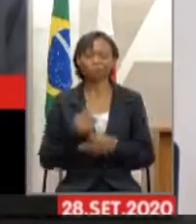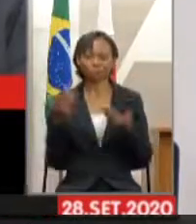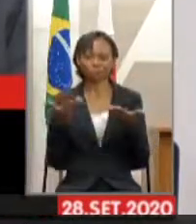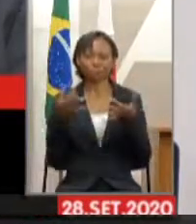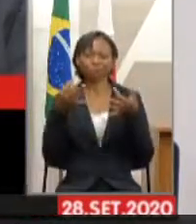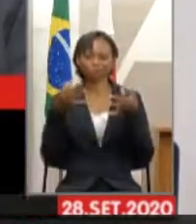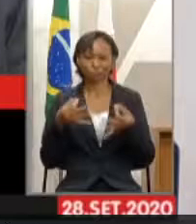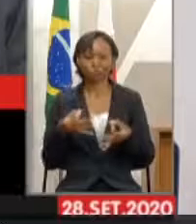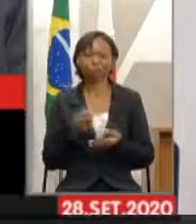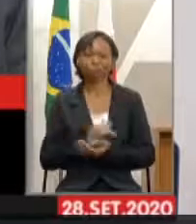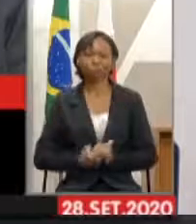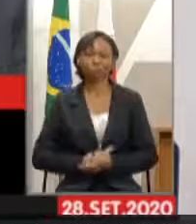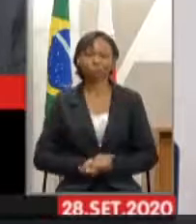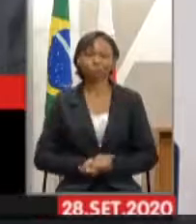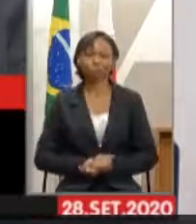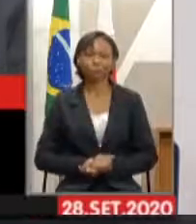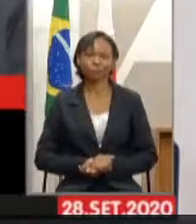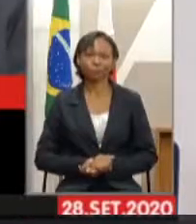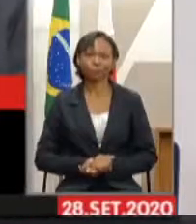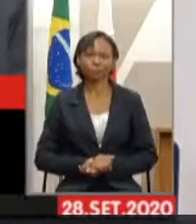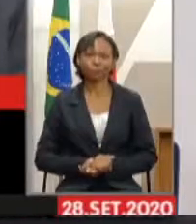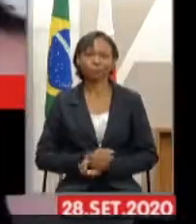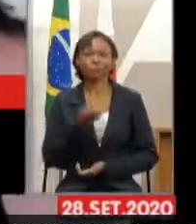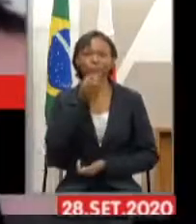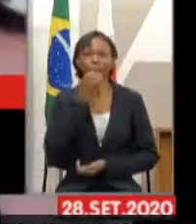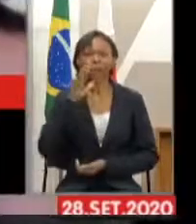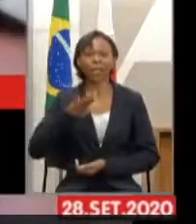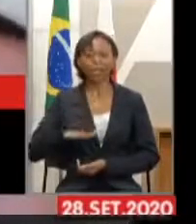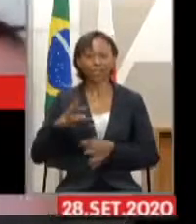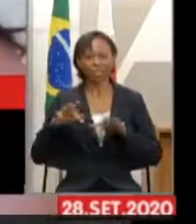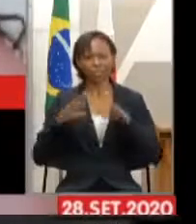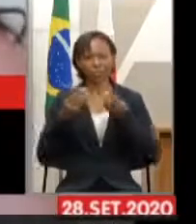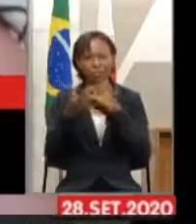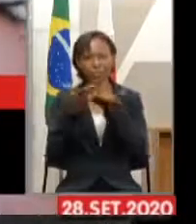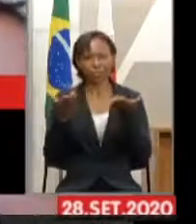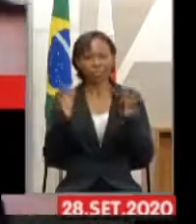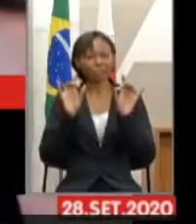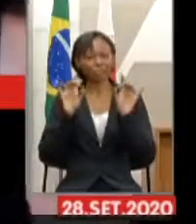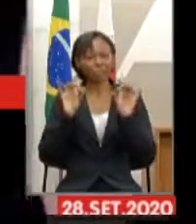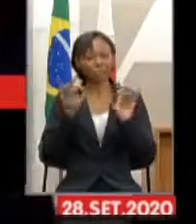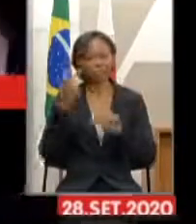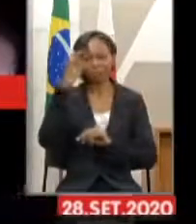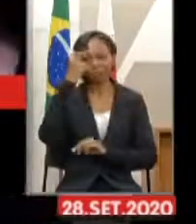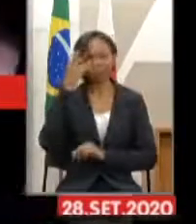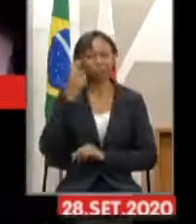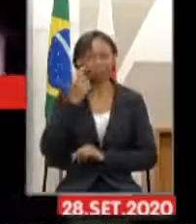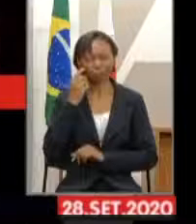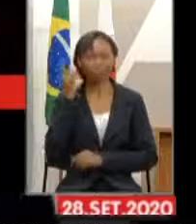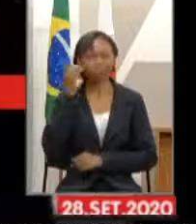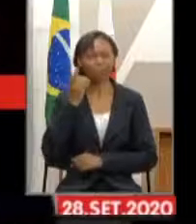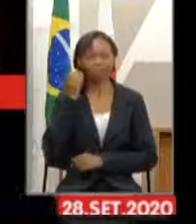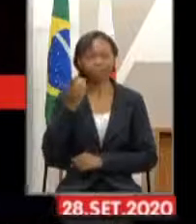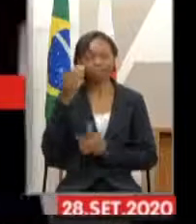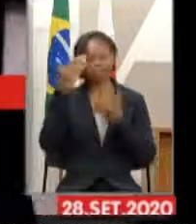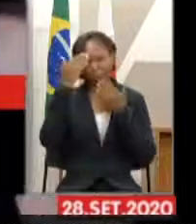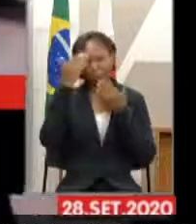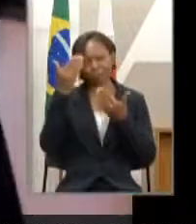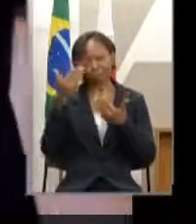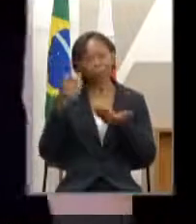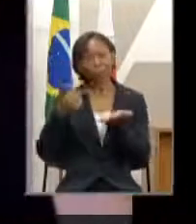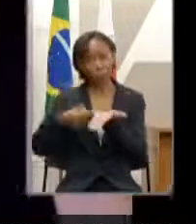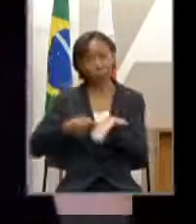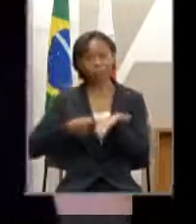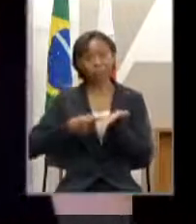Deu certo. Boa tarde a todos, em especial ao deputado Zé Guilherme. Agradeço ao convite,